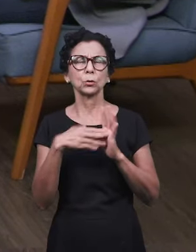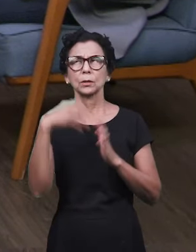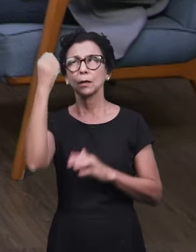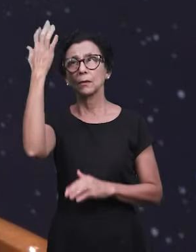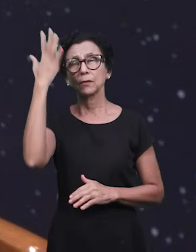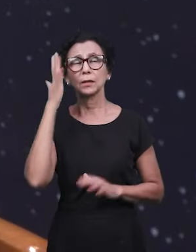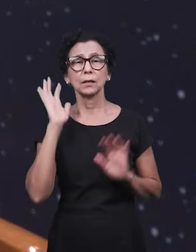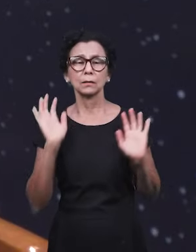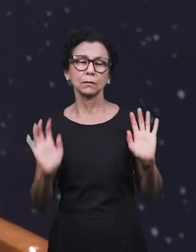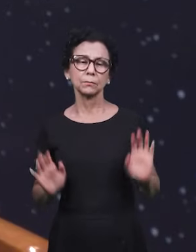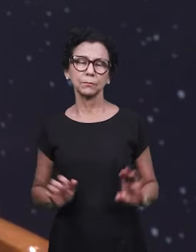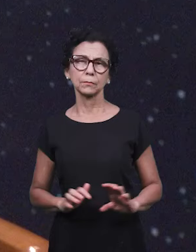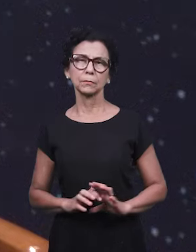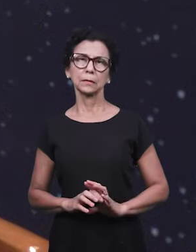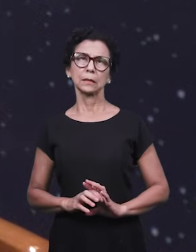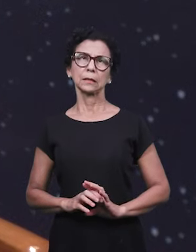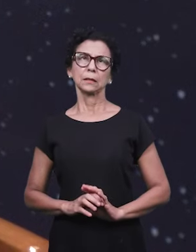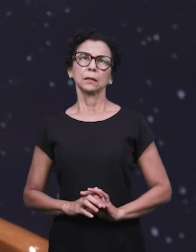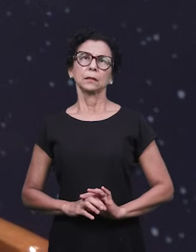E quando nós